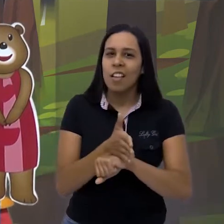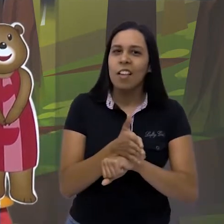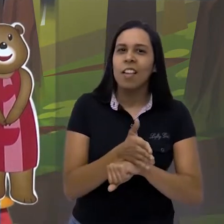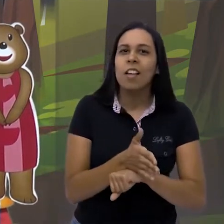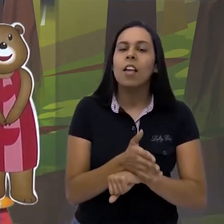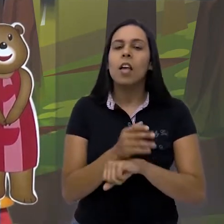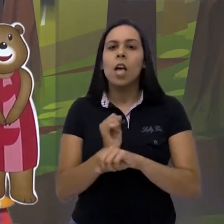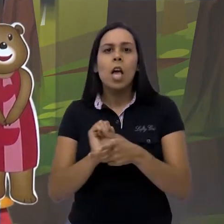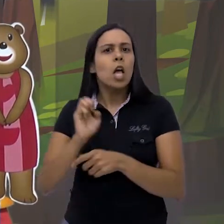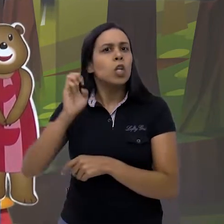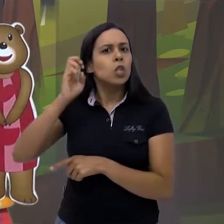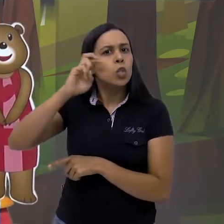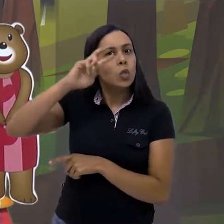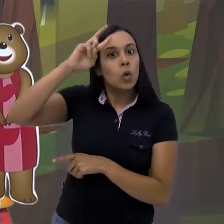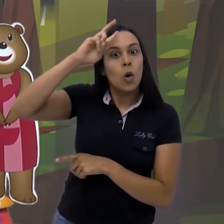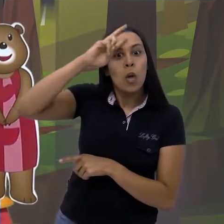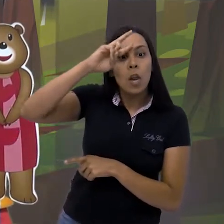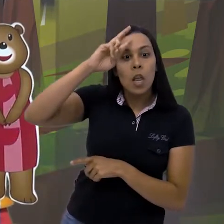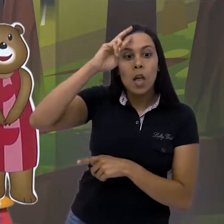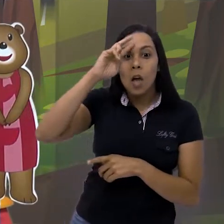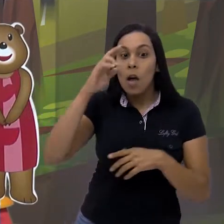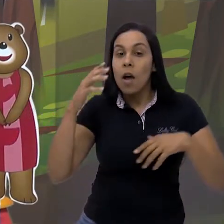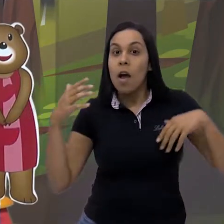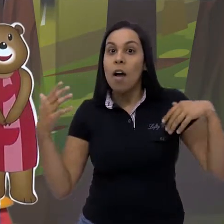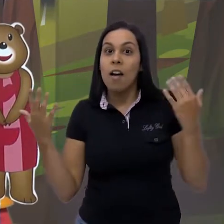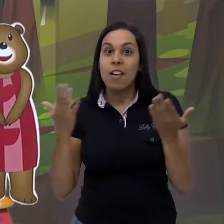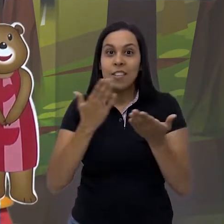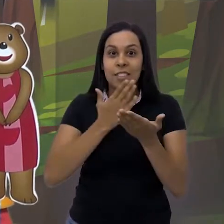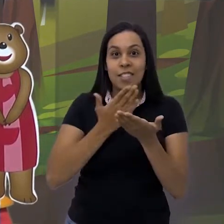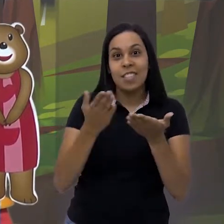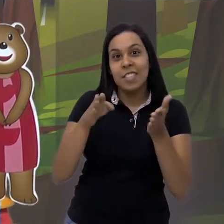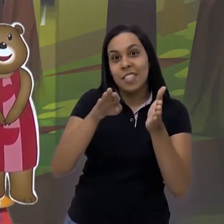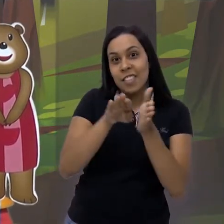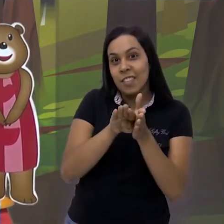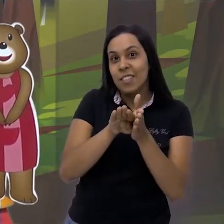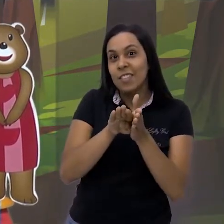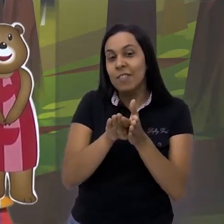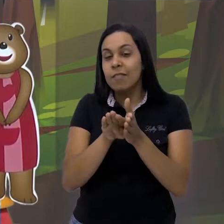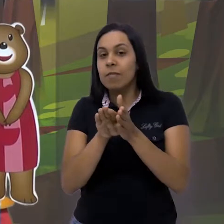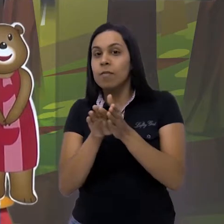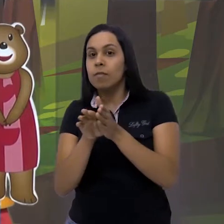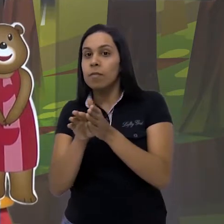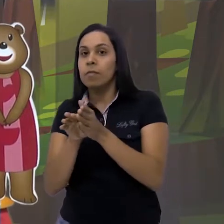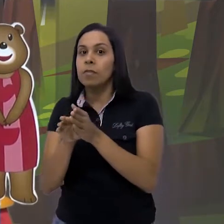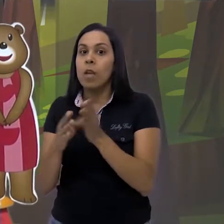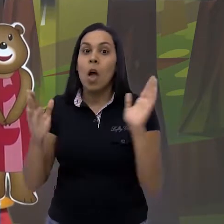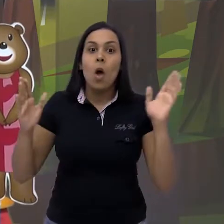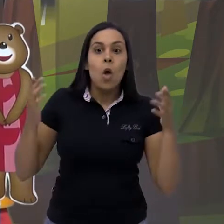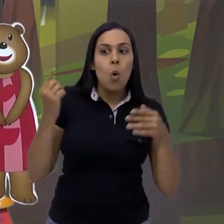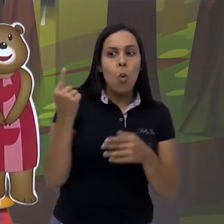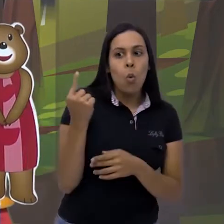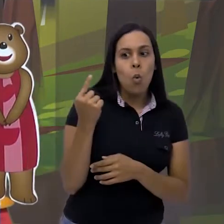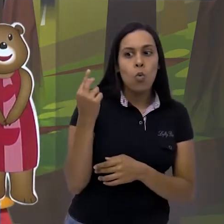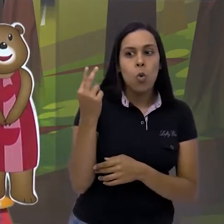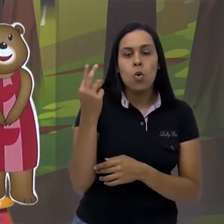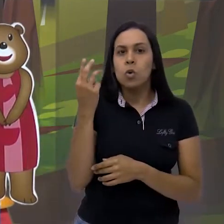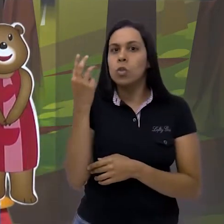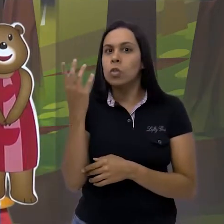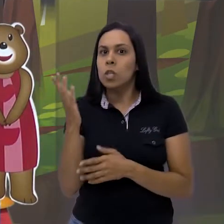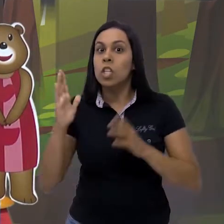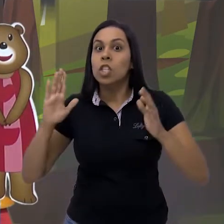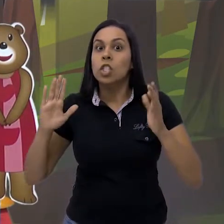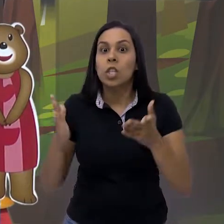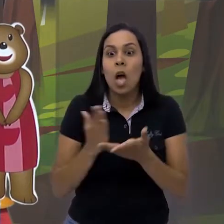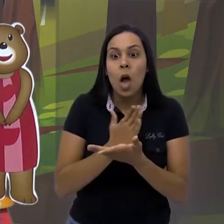é a historinha que acaba de chegar, conte até três que ela já vai